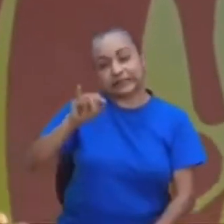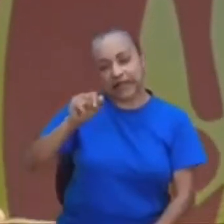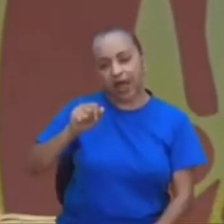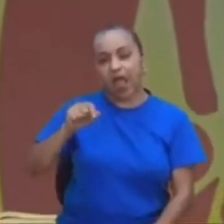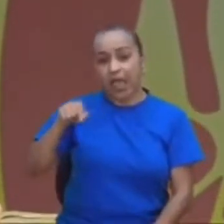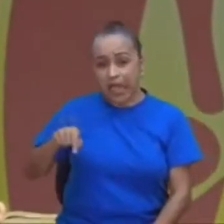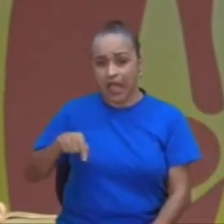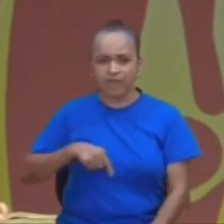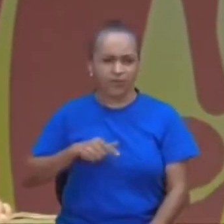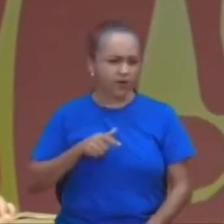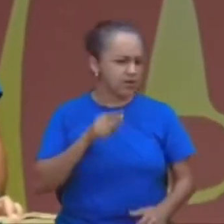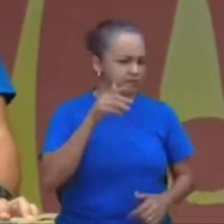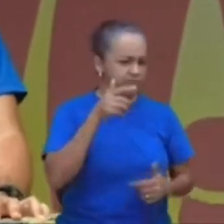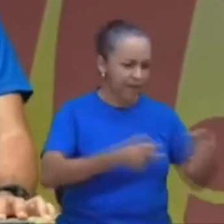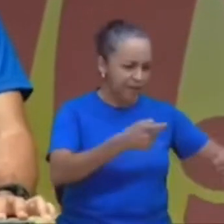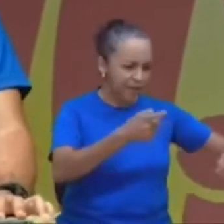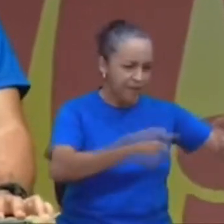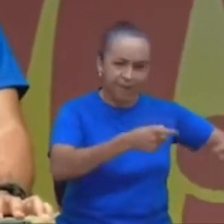e entre eles, tinham uma menina,